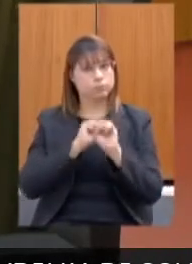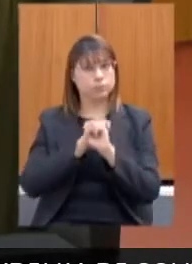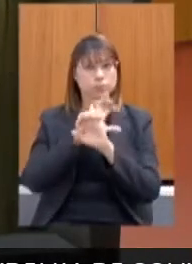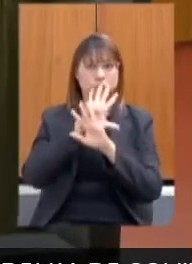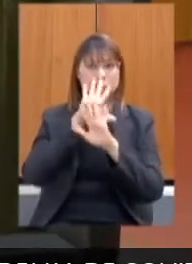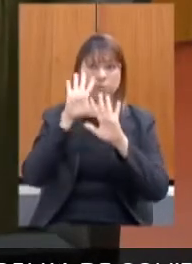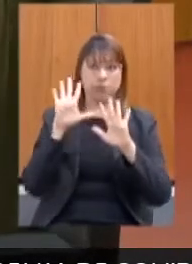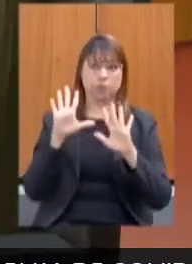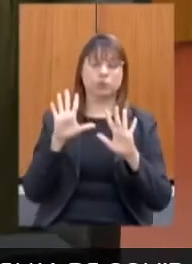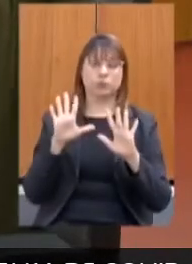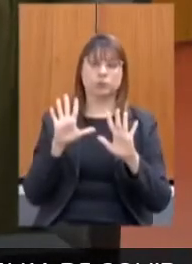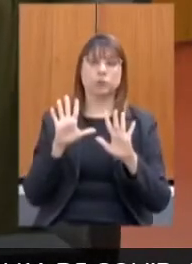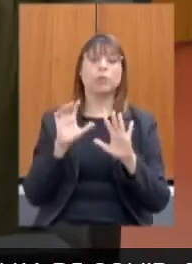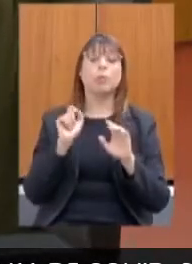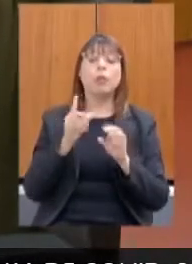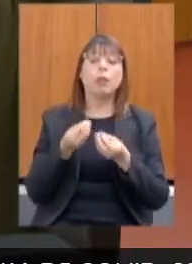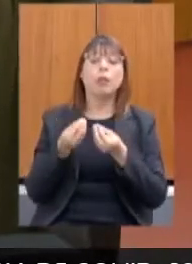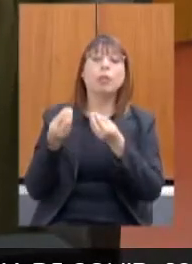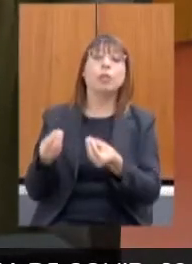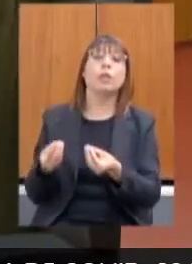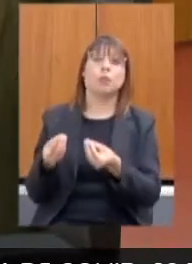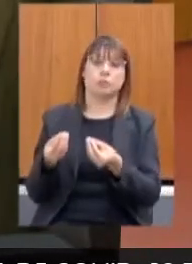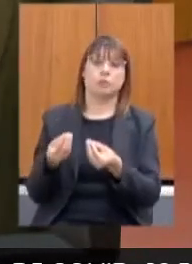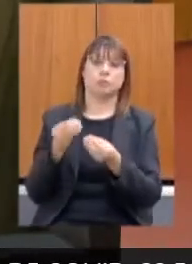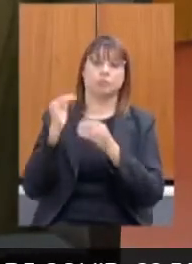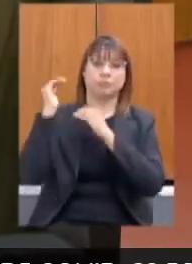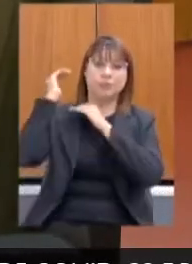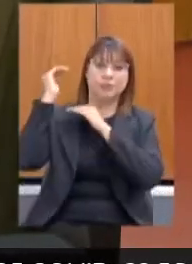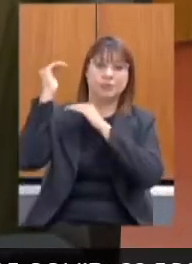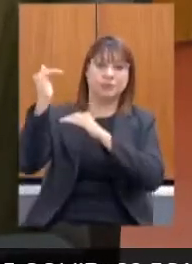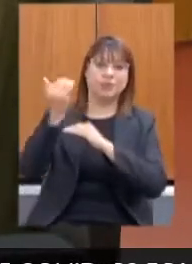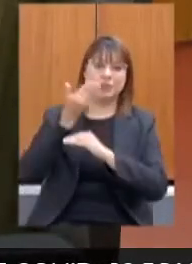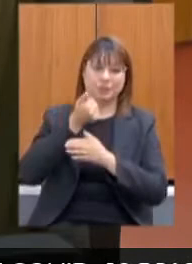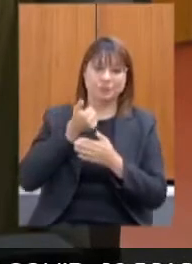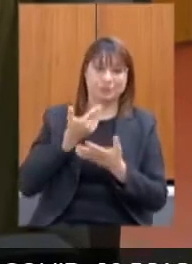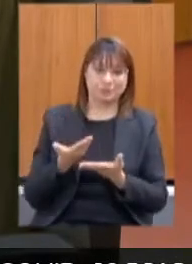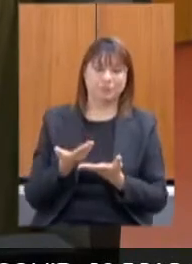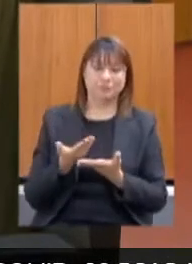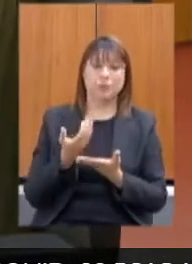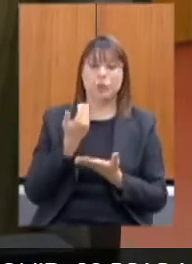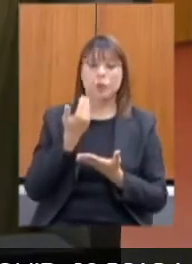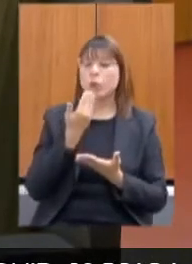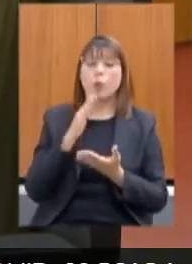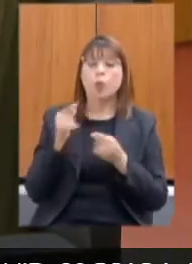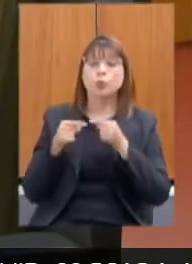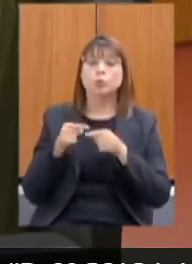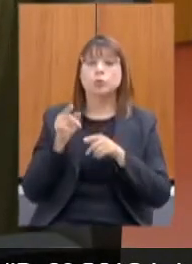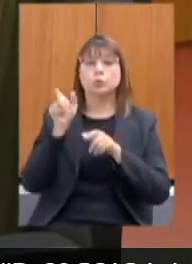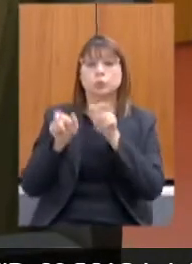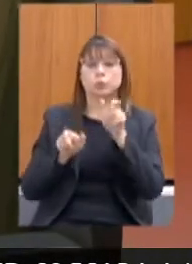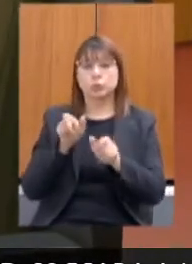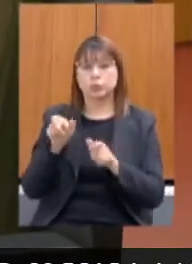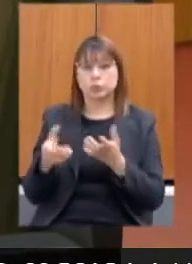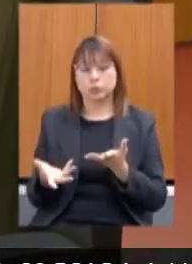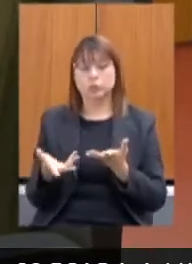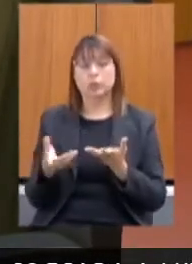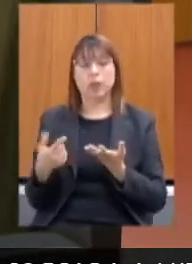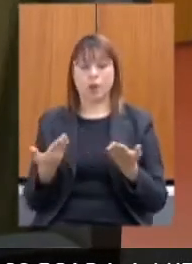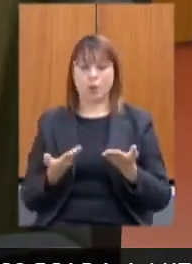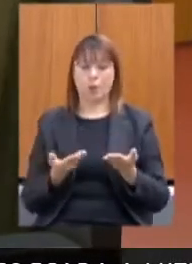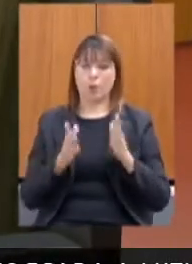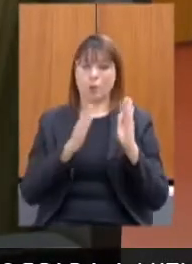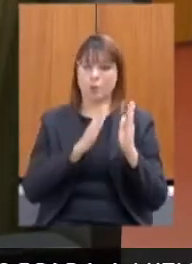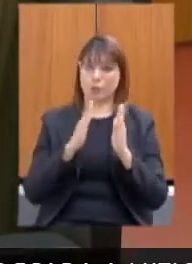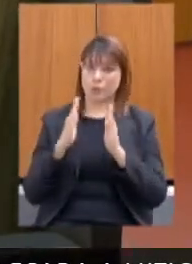transparentes para quem eles iam entregar essas cestas. Para qual o público que ele ia entregar. Então, hoje, nós estamos num processo,